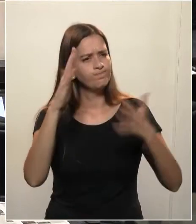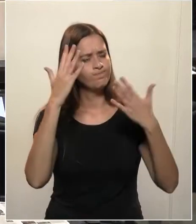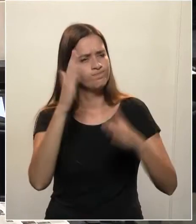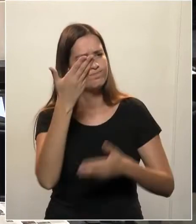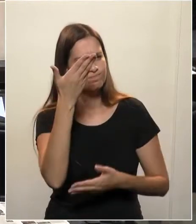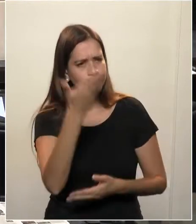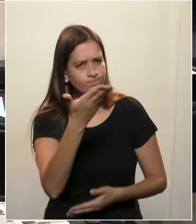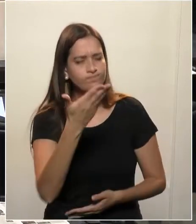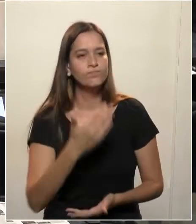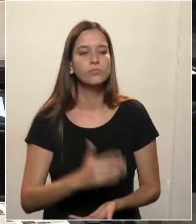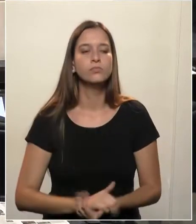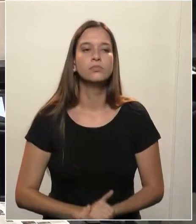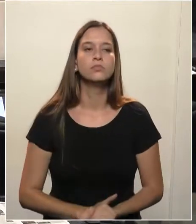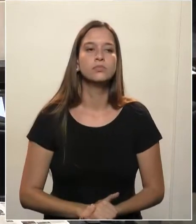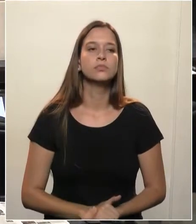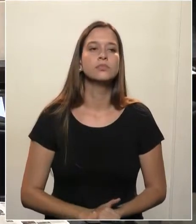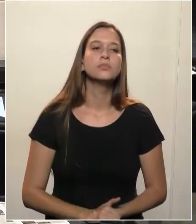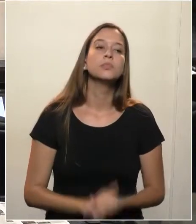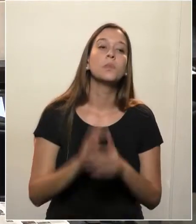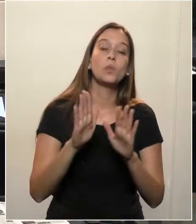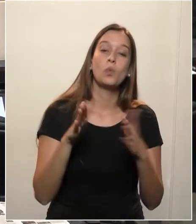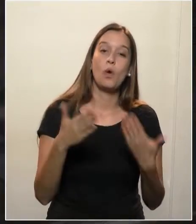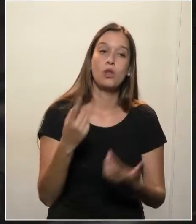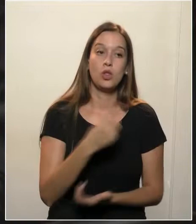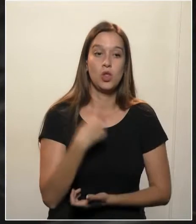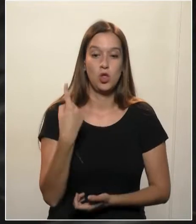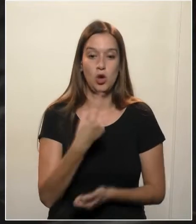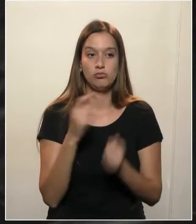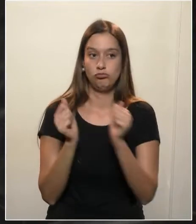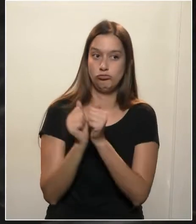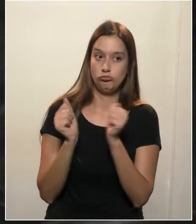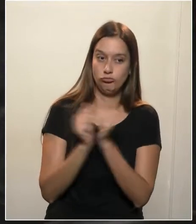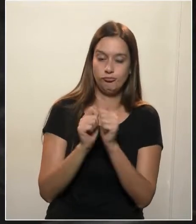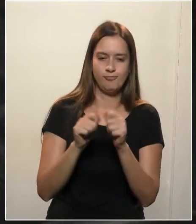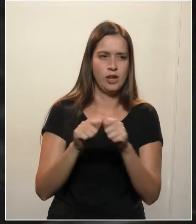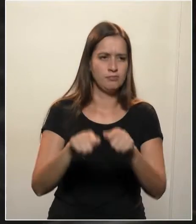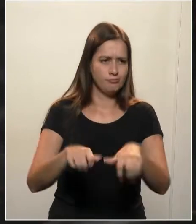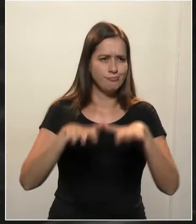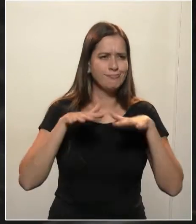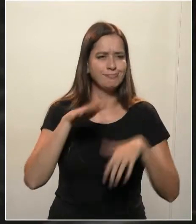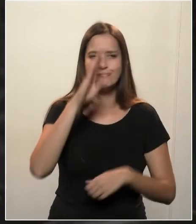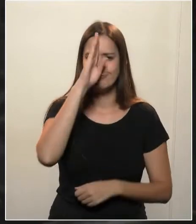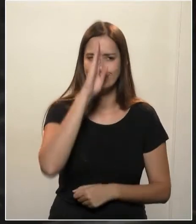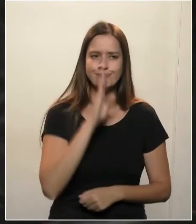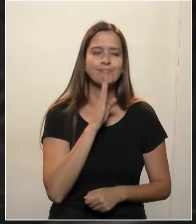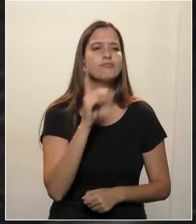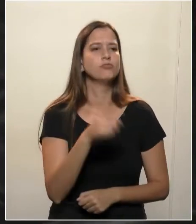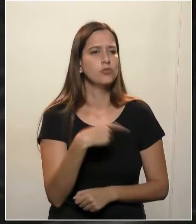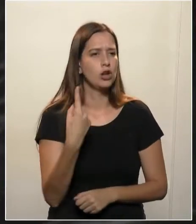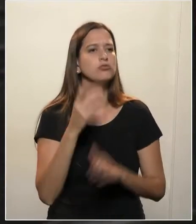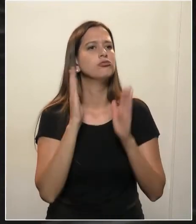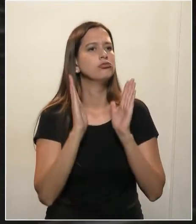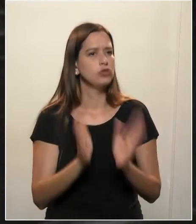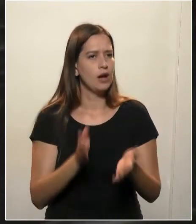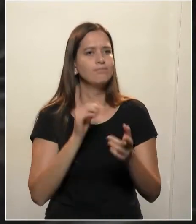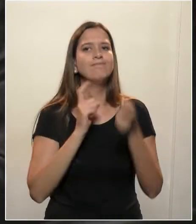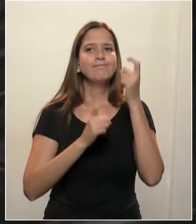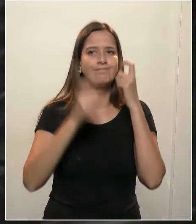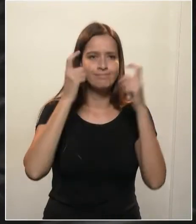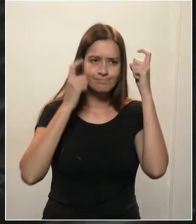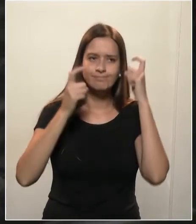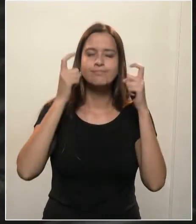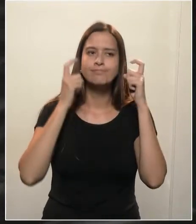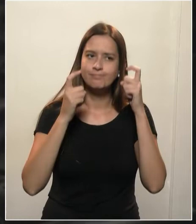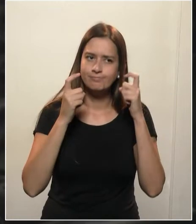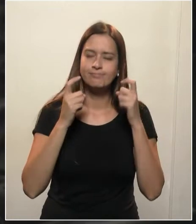E quando a gente fez audiência pública, a Junta, mais de 30 dias atrás, era preocupado com essas coisas todas. Mas eu quero só,